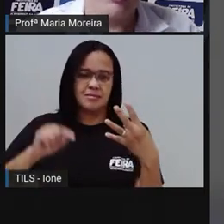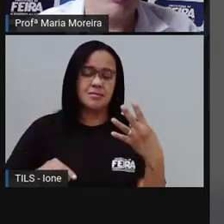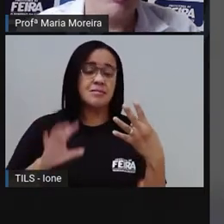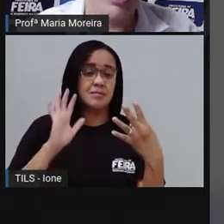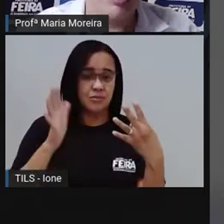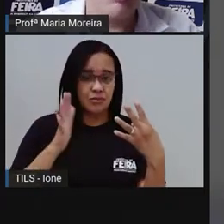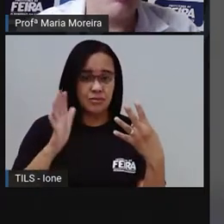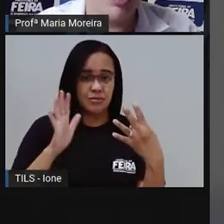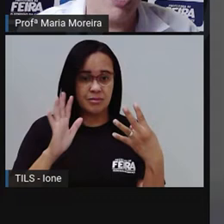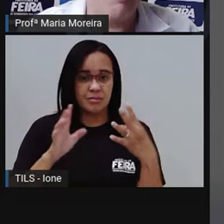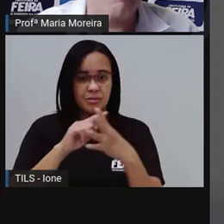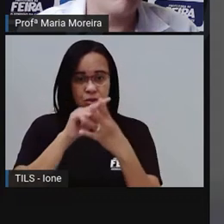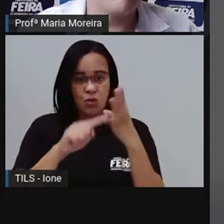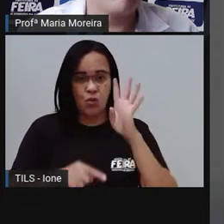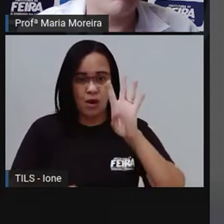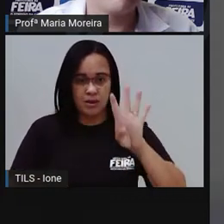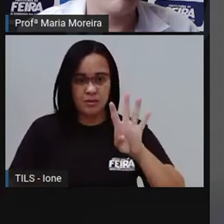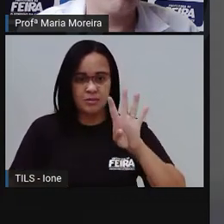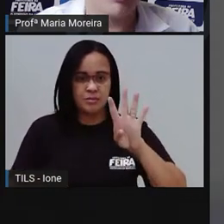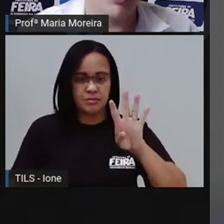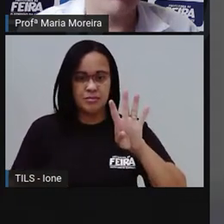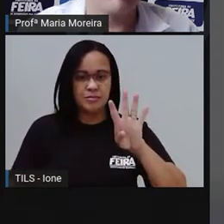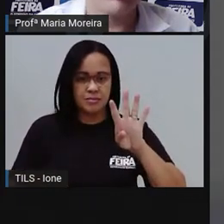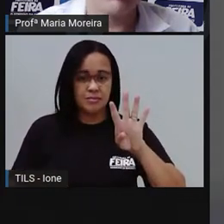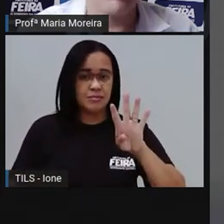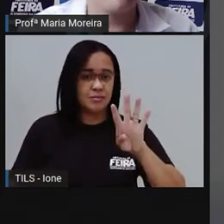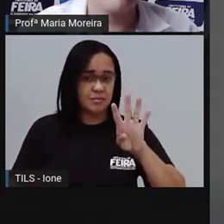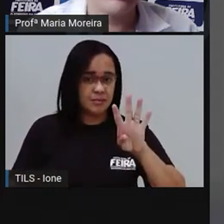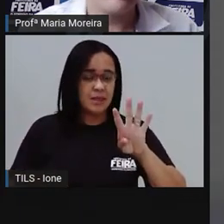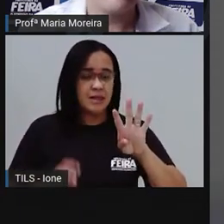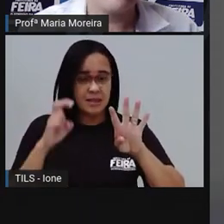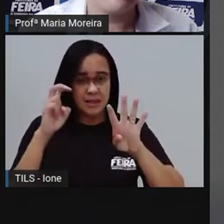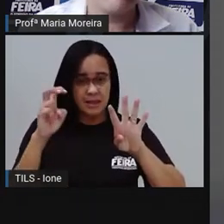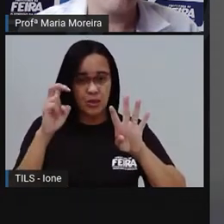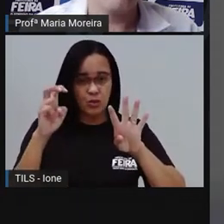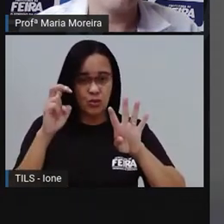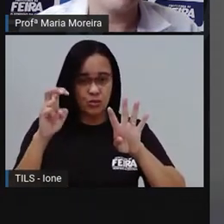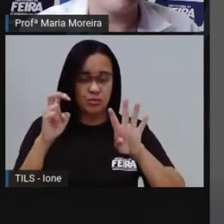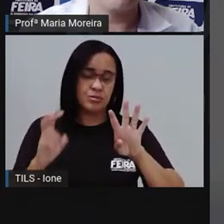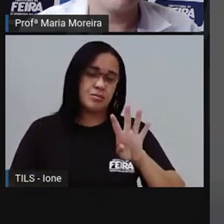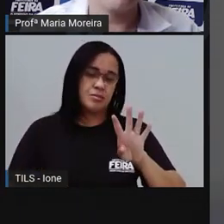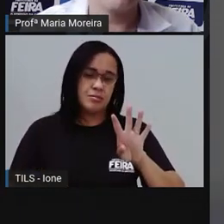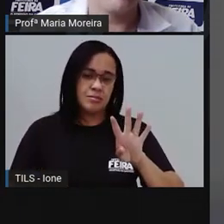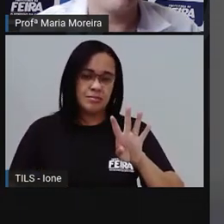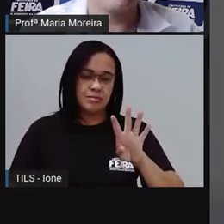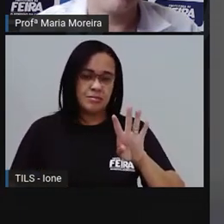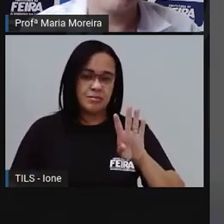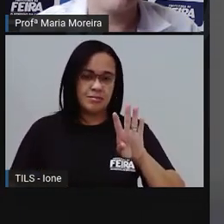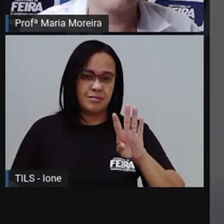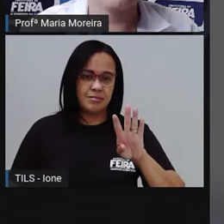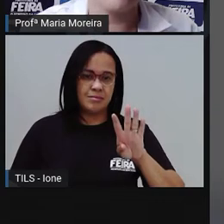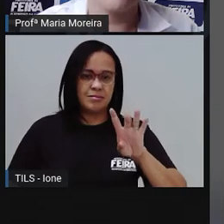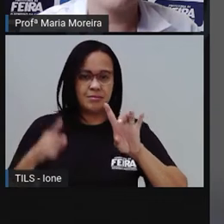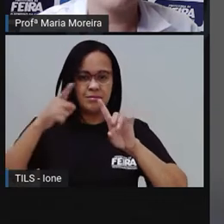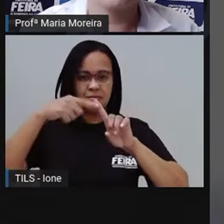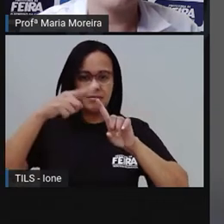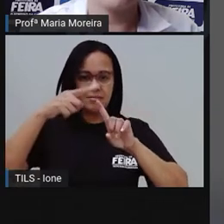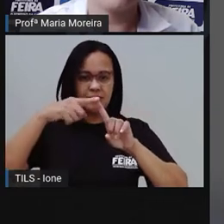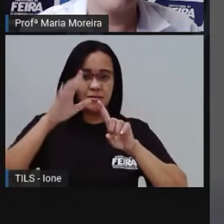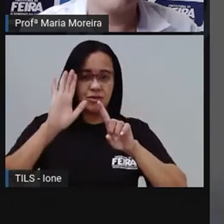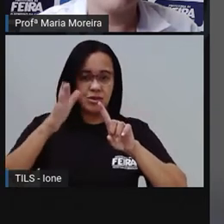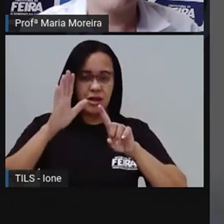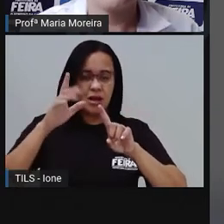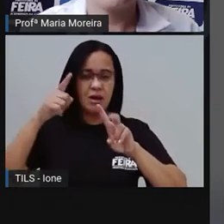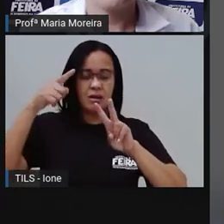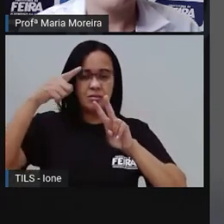Quatro. Já temos um carro, mas não é só um carro. São quantos? Cinco. Vamos desenhar o segundo, as rodas do segundo carro aqui agora,